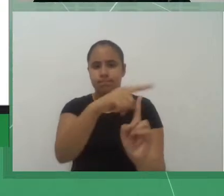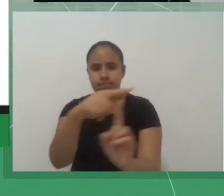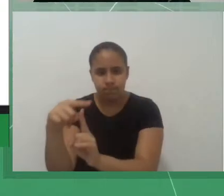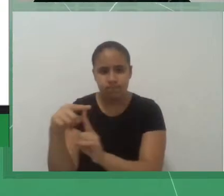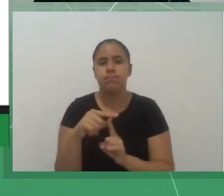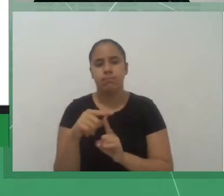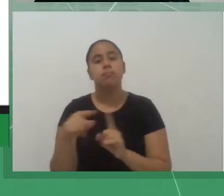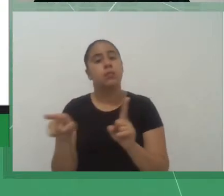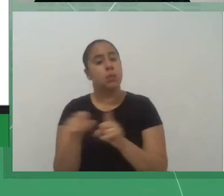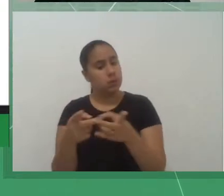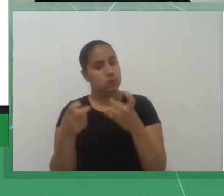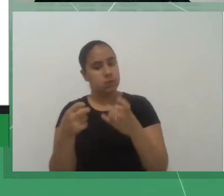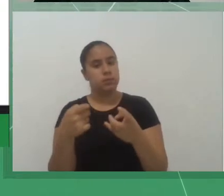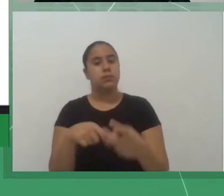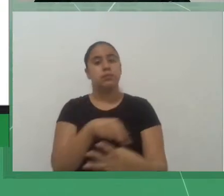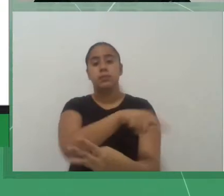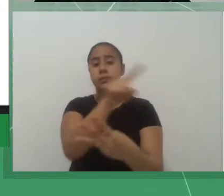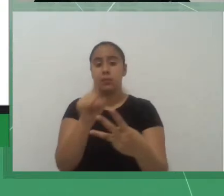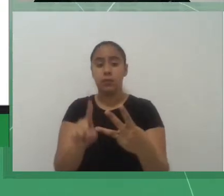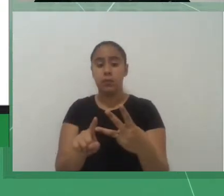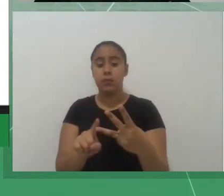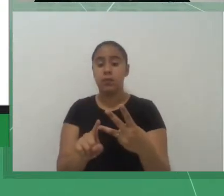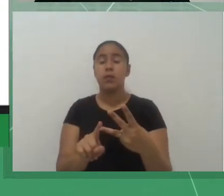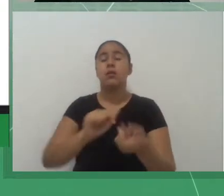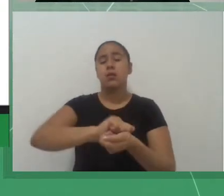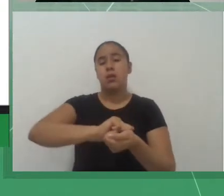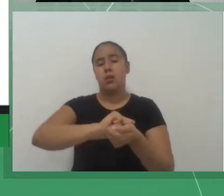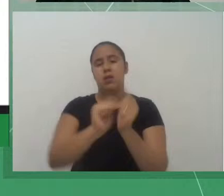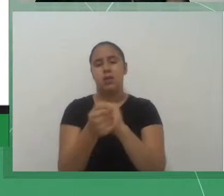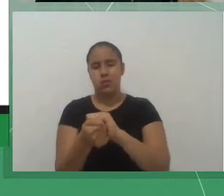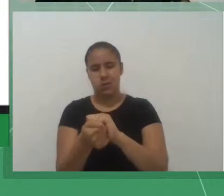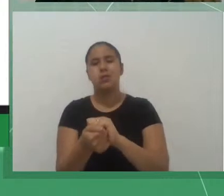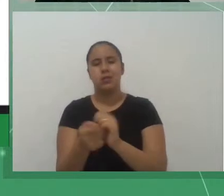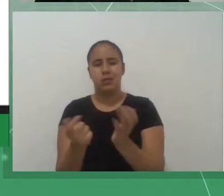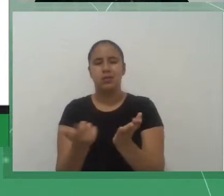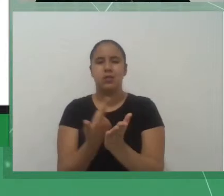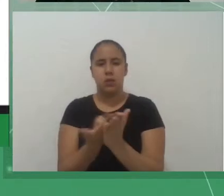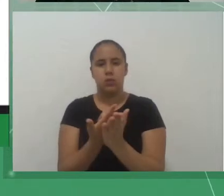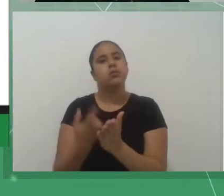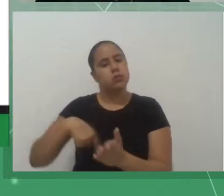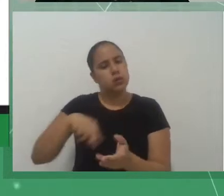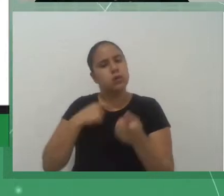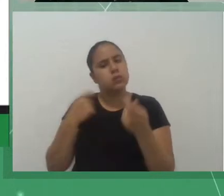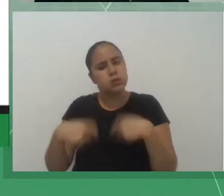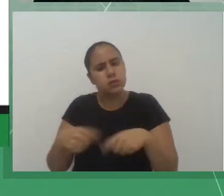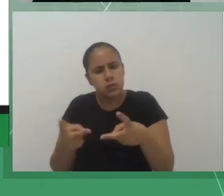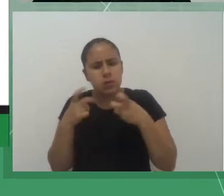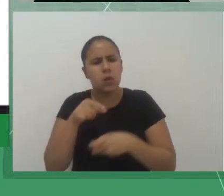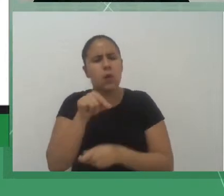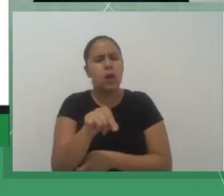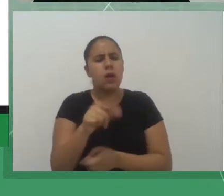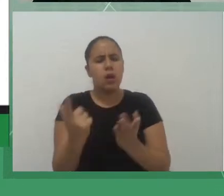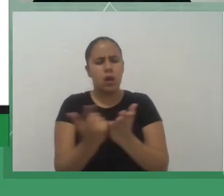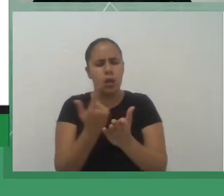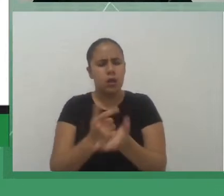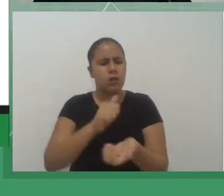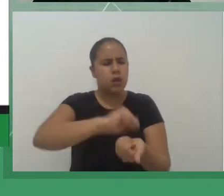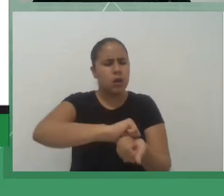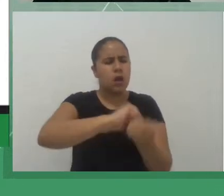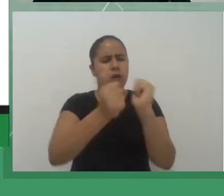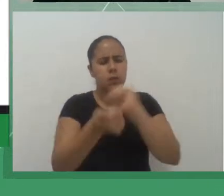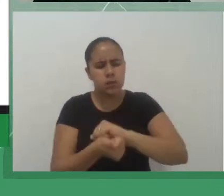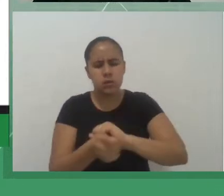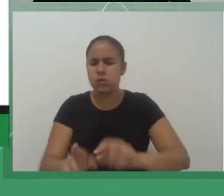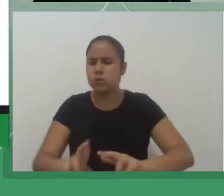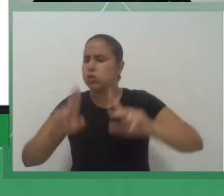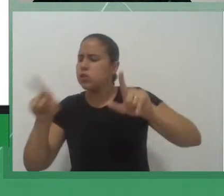e para definição de adaptação literária, porque é interessante a gente demonstrar essa diferença entre a adaptação e a obra clássica,